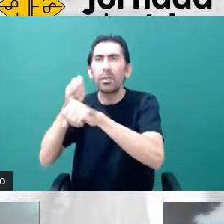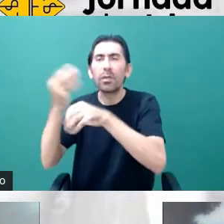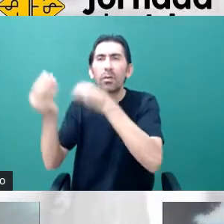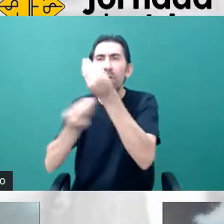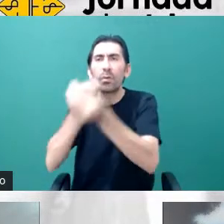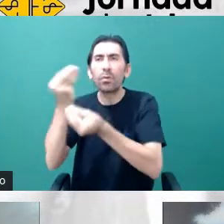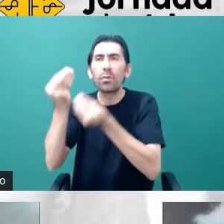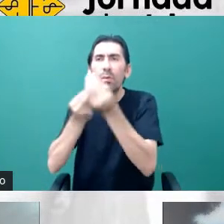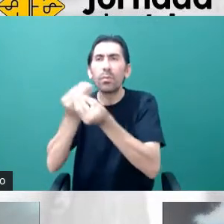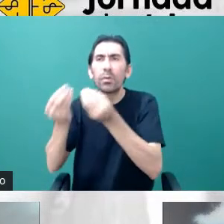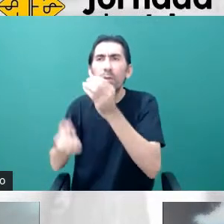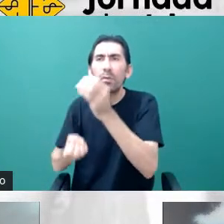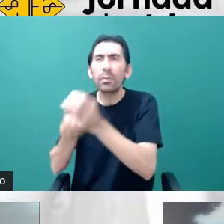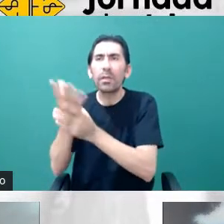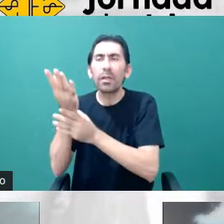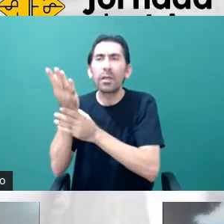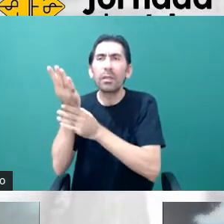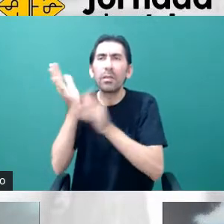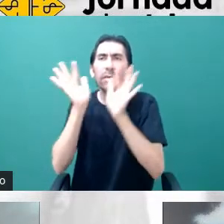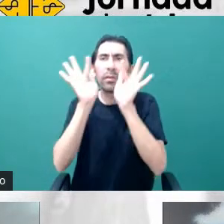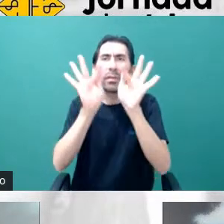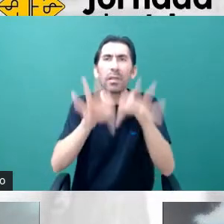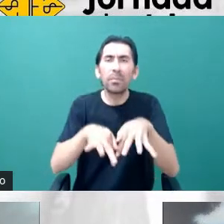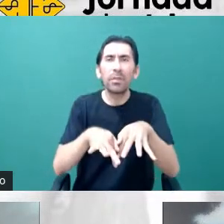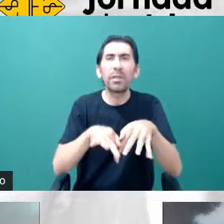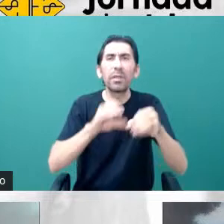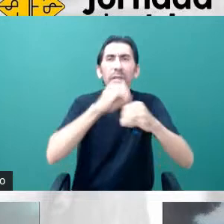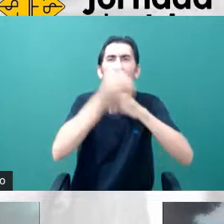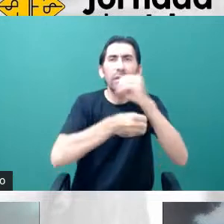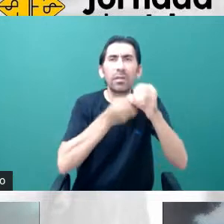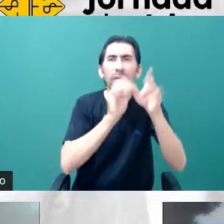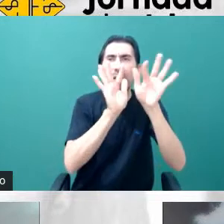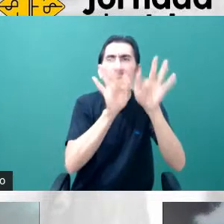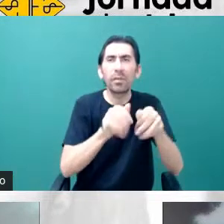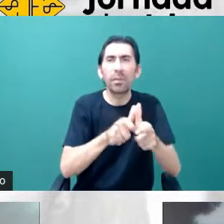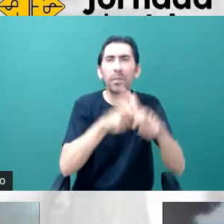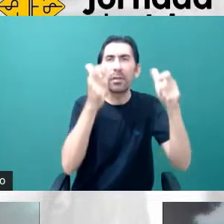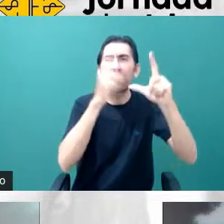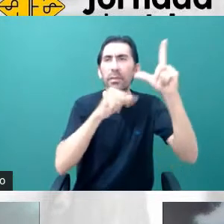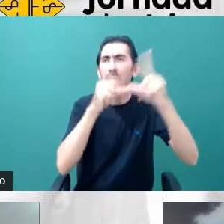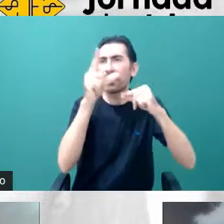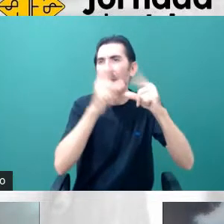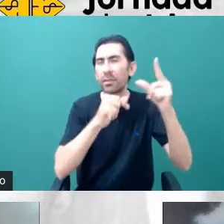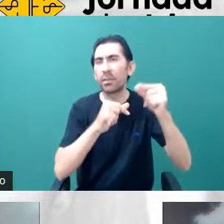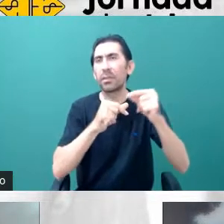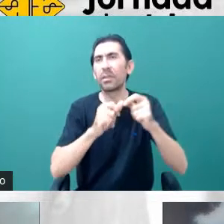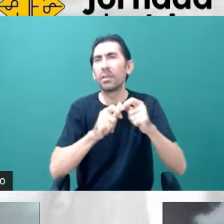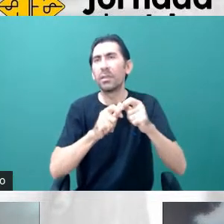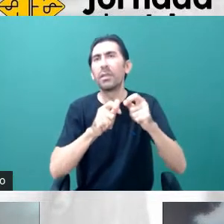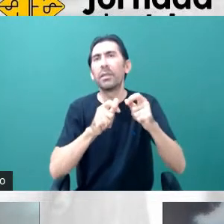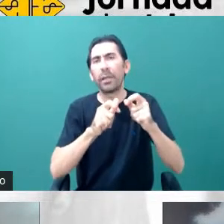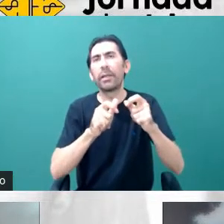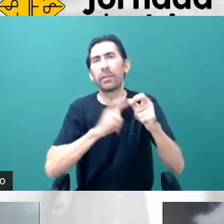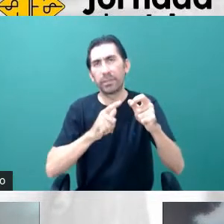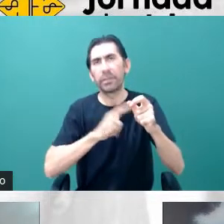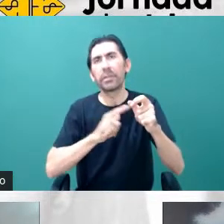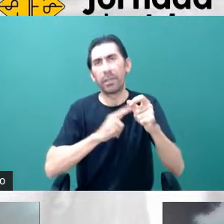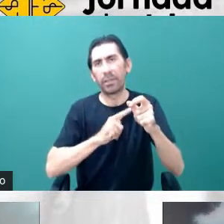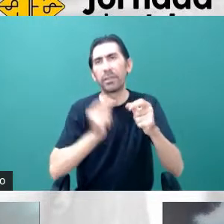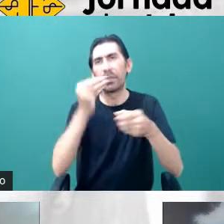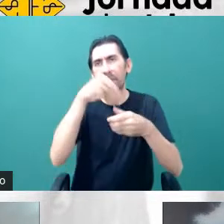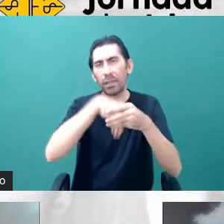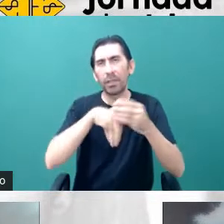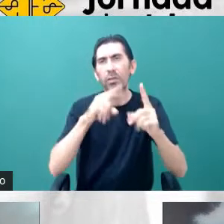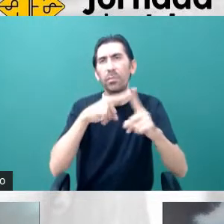novo, quando termina o combustível nuclear. A maioria das estrelas gera anas branca, mas se ela tiver